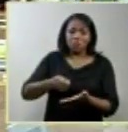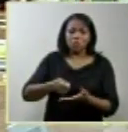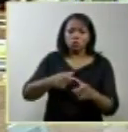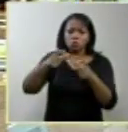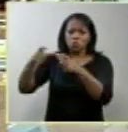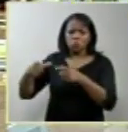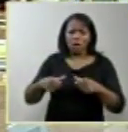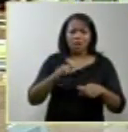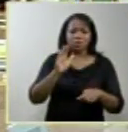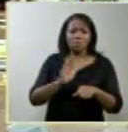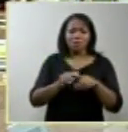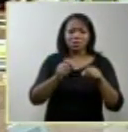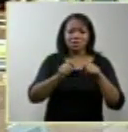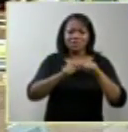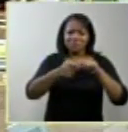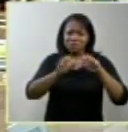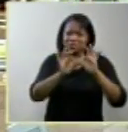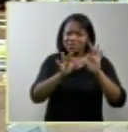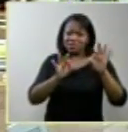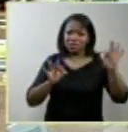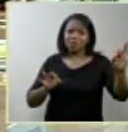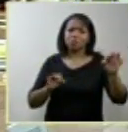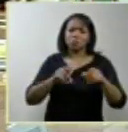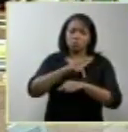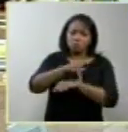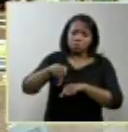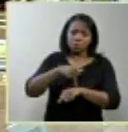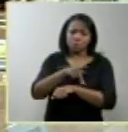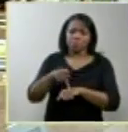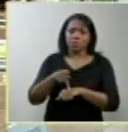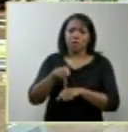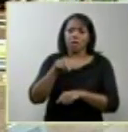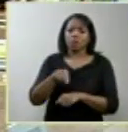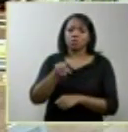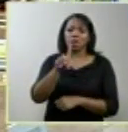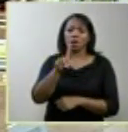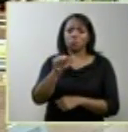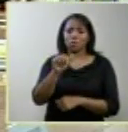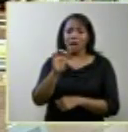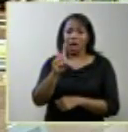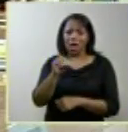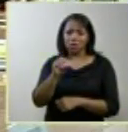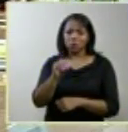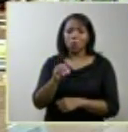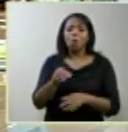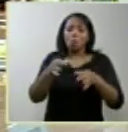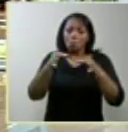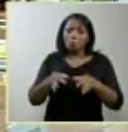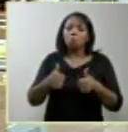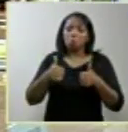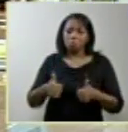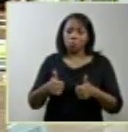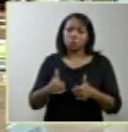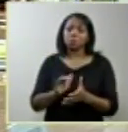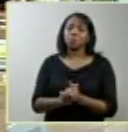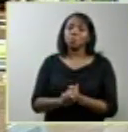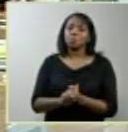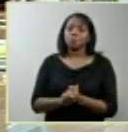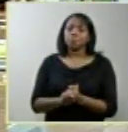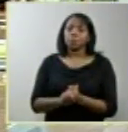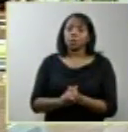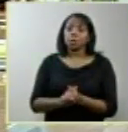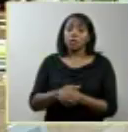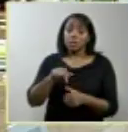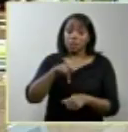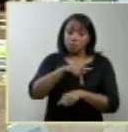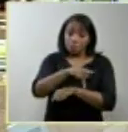mais distantes do país esse é o primeiro dado positivo e o segundo dado extraordinariamente positivo é que